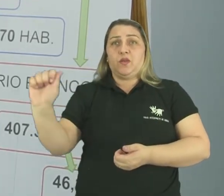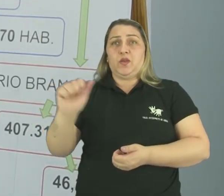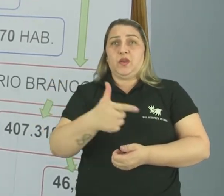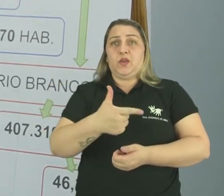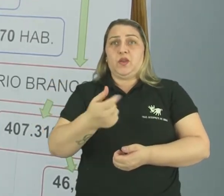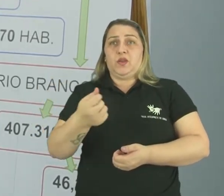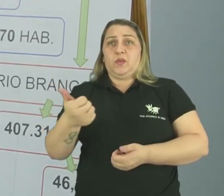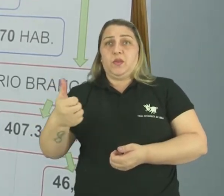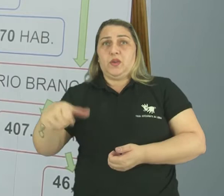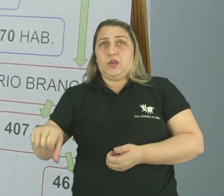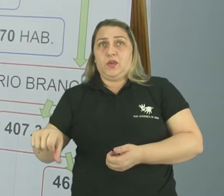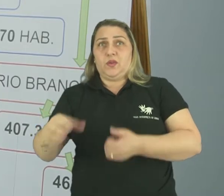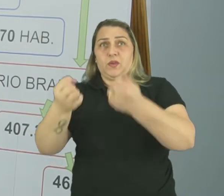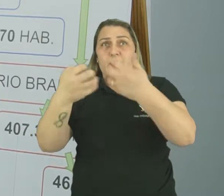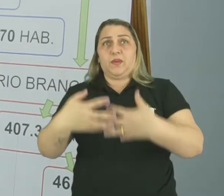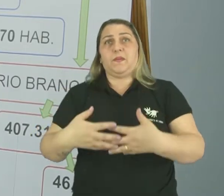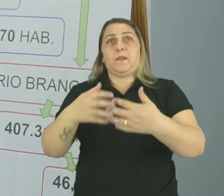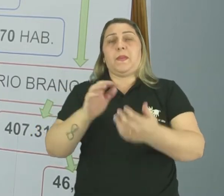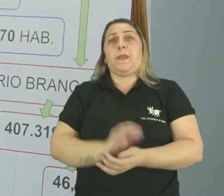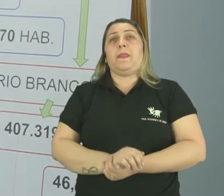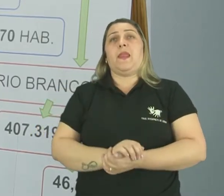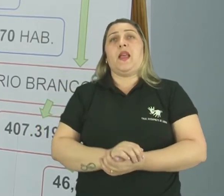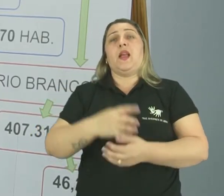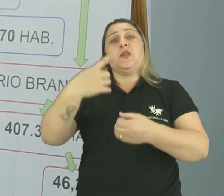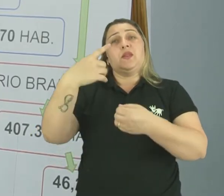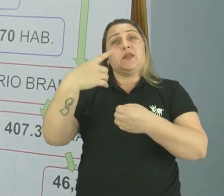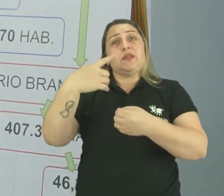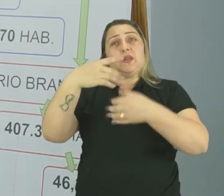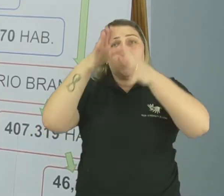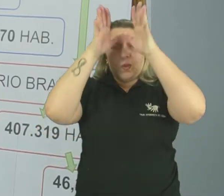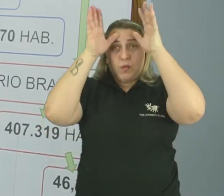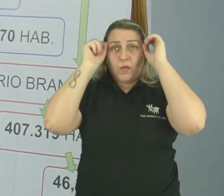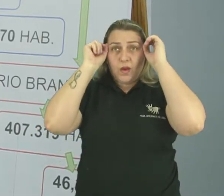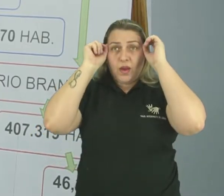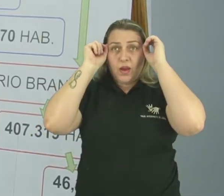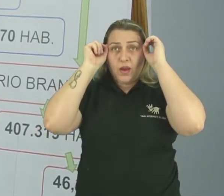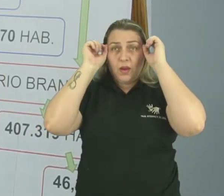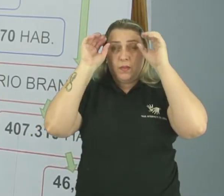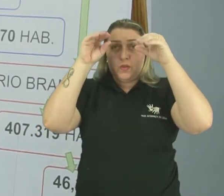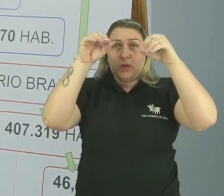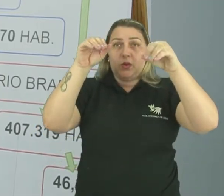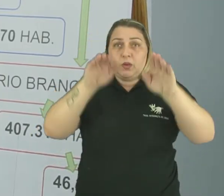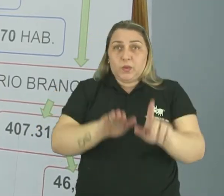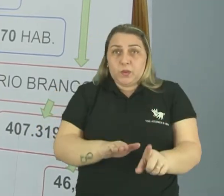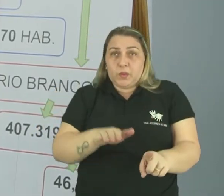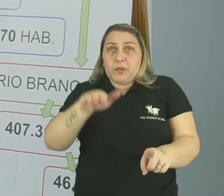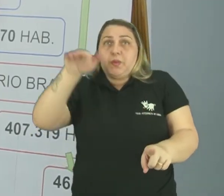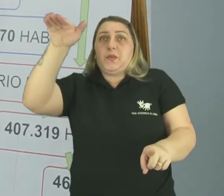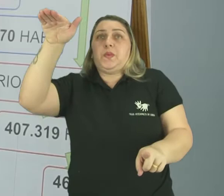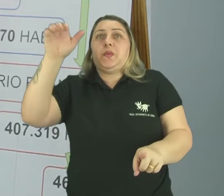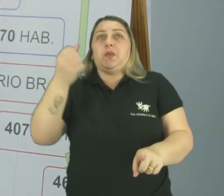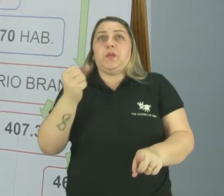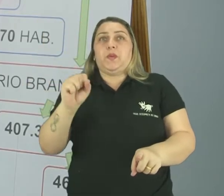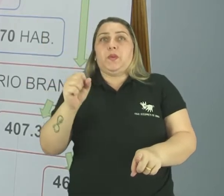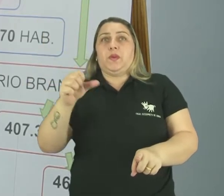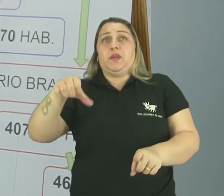2019. Diz o seguinte, que o Acre saltou de 869